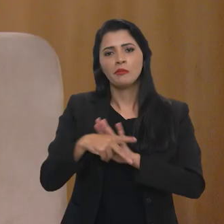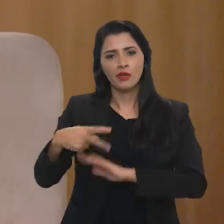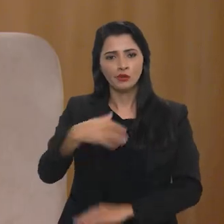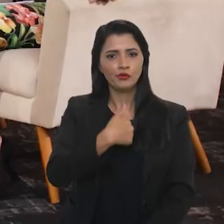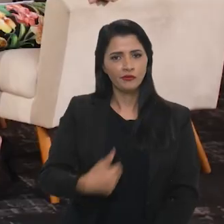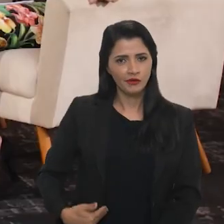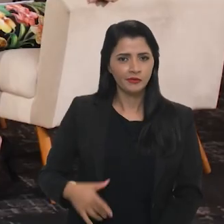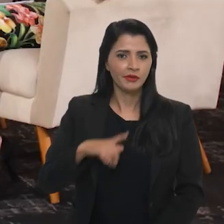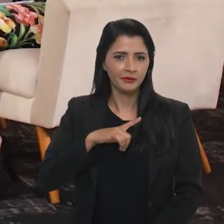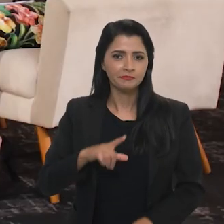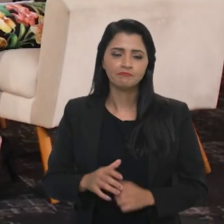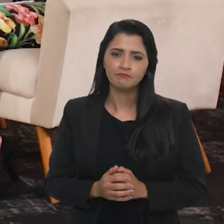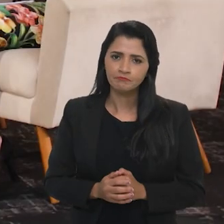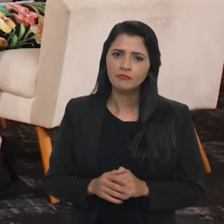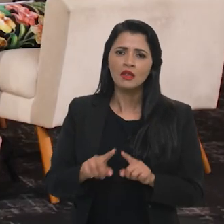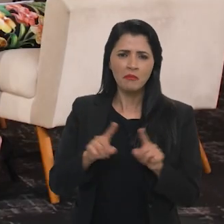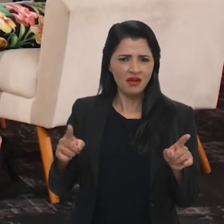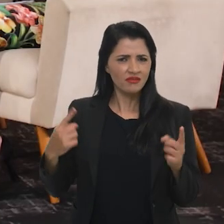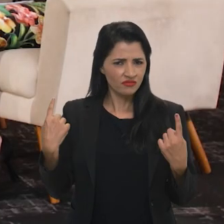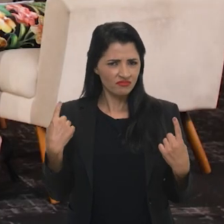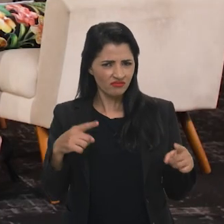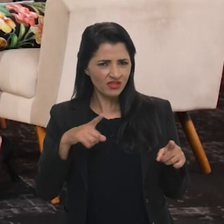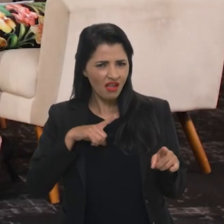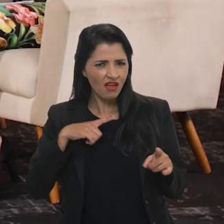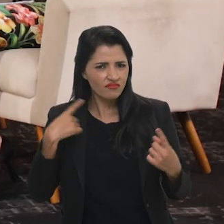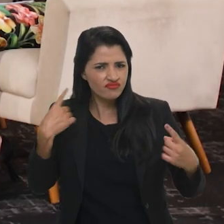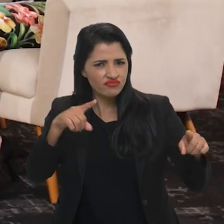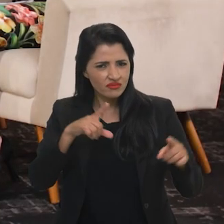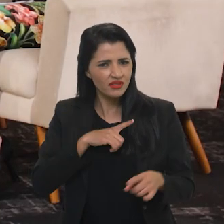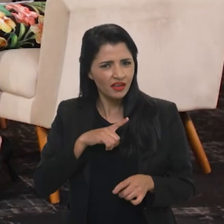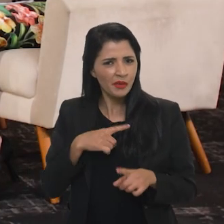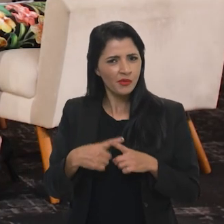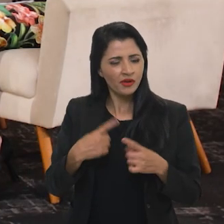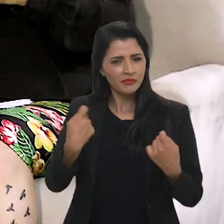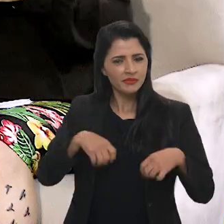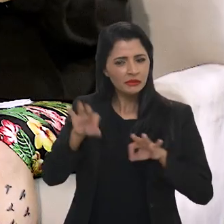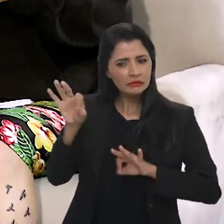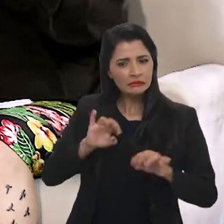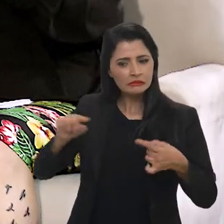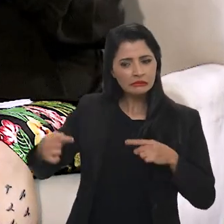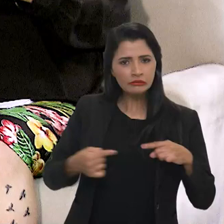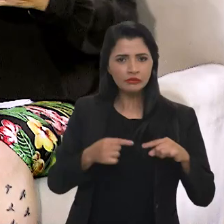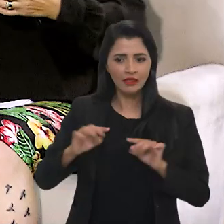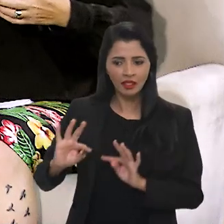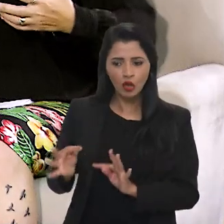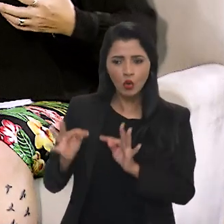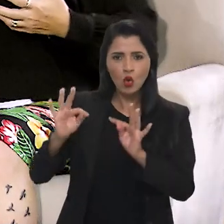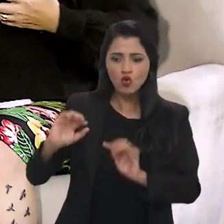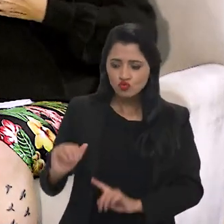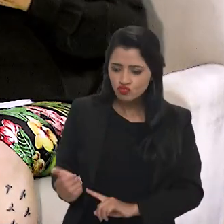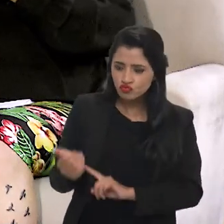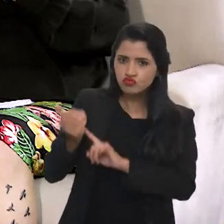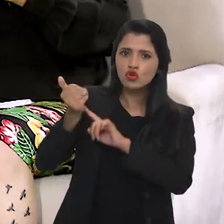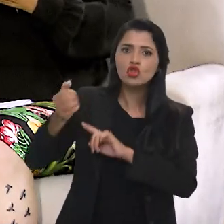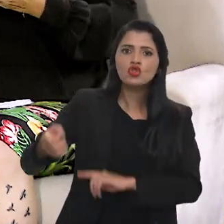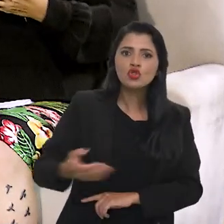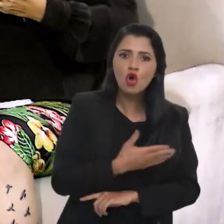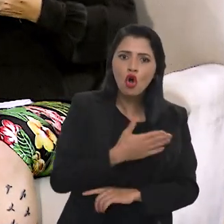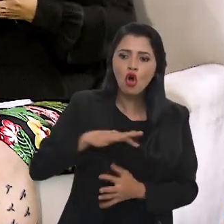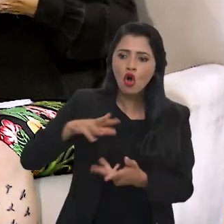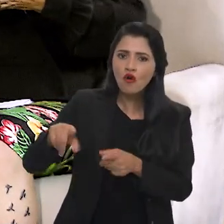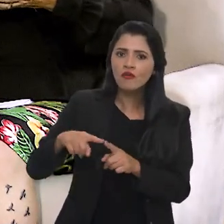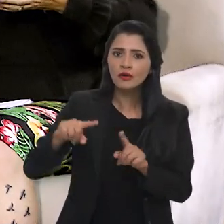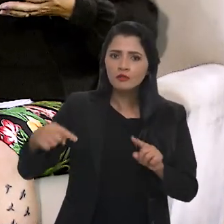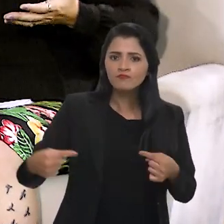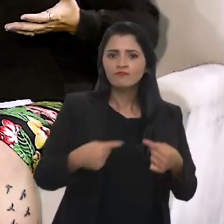governo também. Mas isso também tem um desafio, porque você tem que alinhar toda essa tecnologia nova, essa tendência